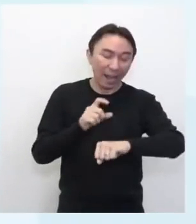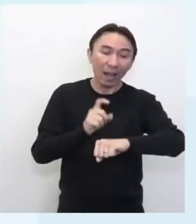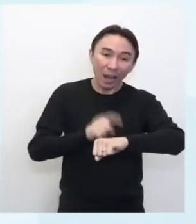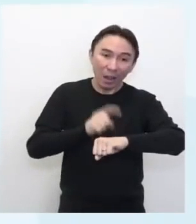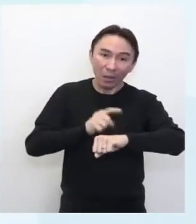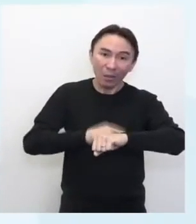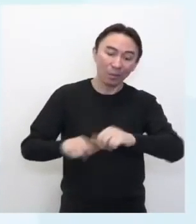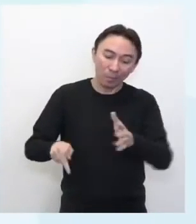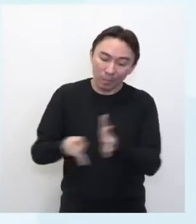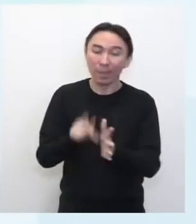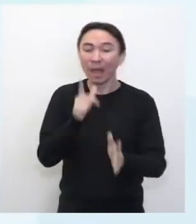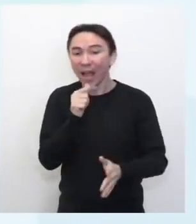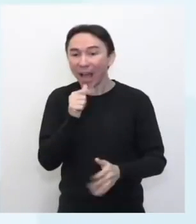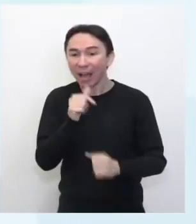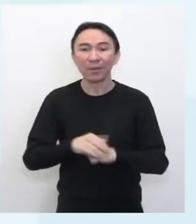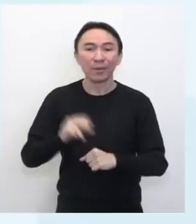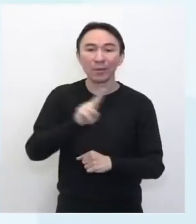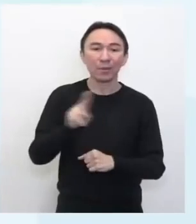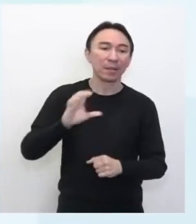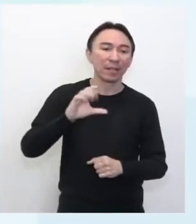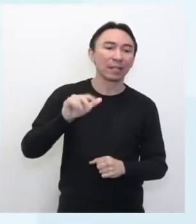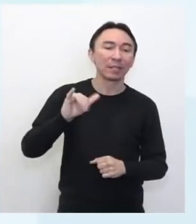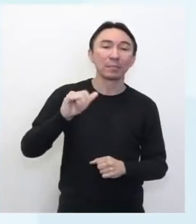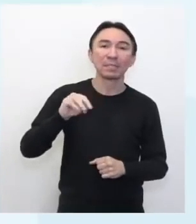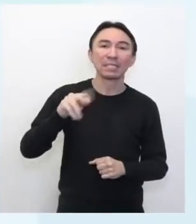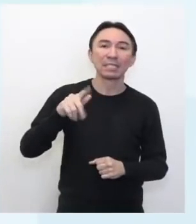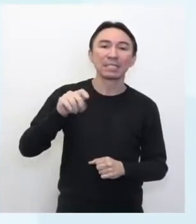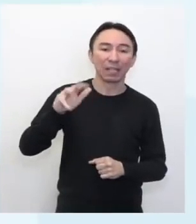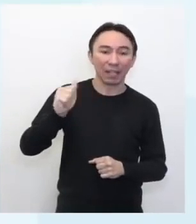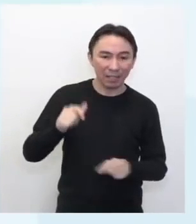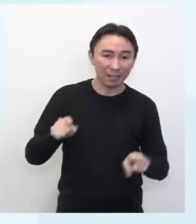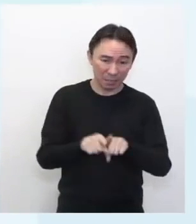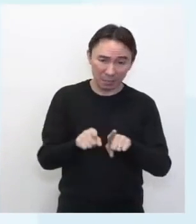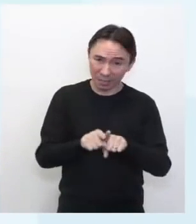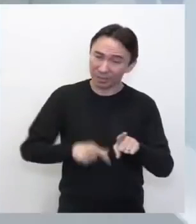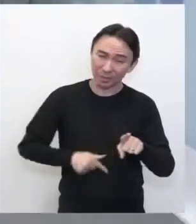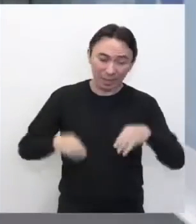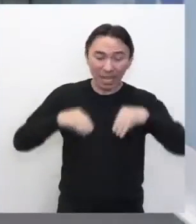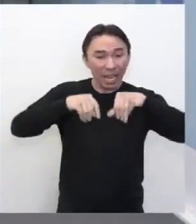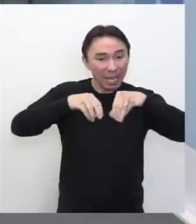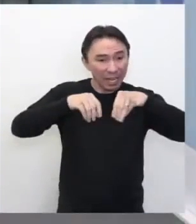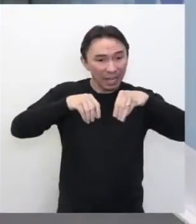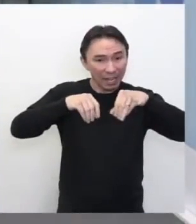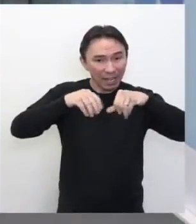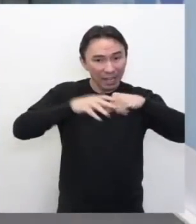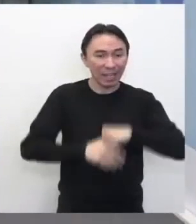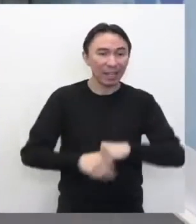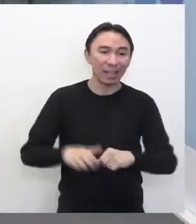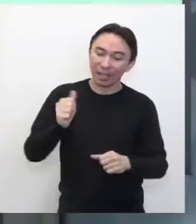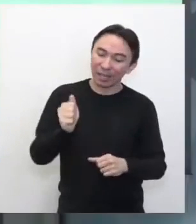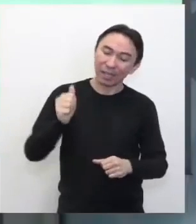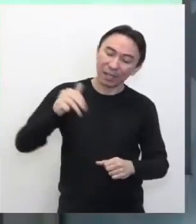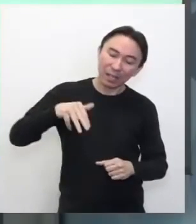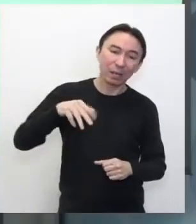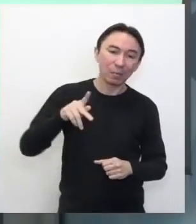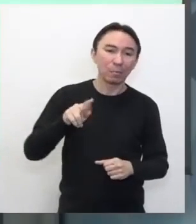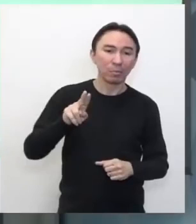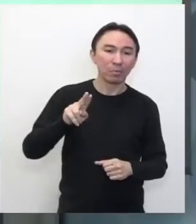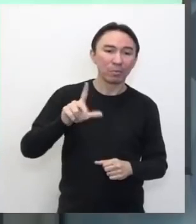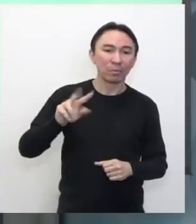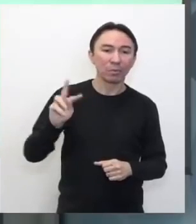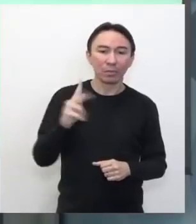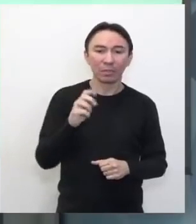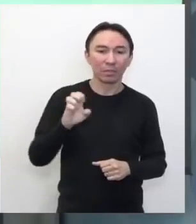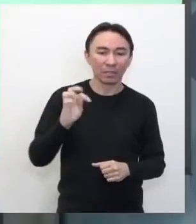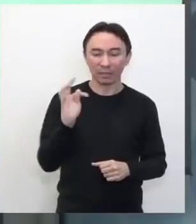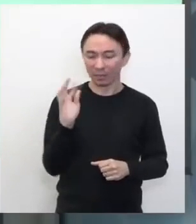e os relógios de areia, que chama Ampulheta. Esse Clipsidra eu não conhecia. Ah, não? Não. É um relógio... Até pesquisar. É de